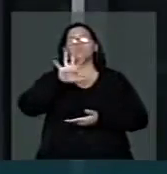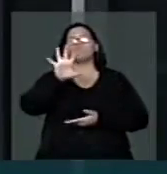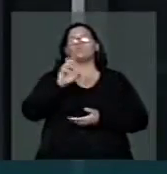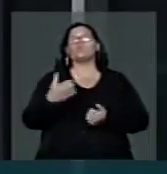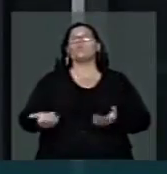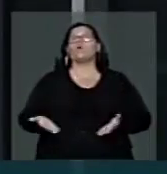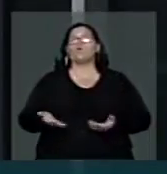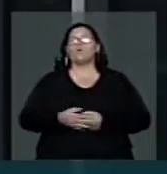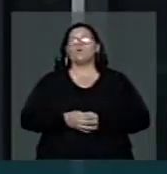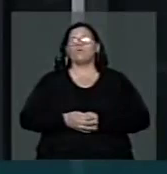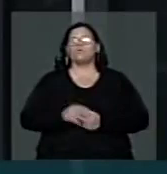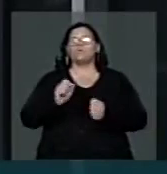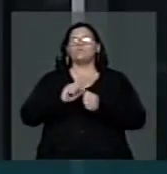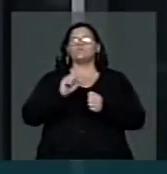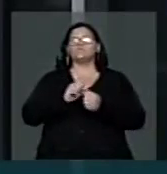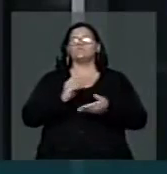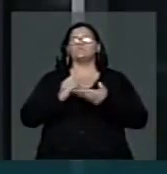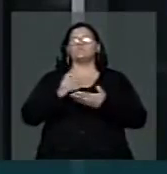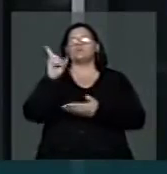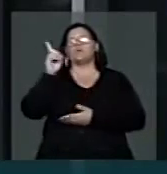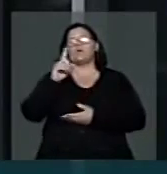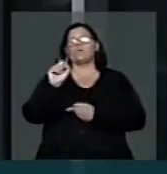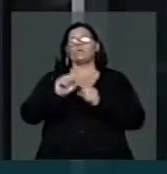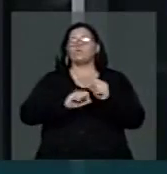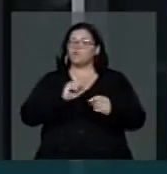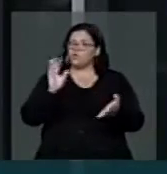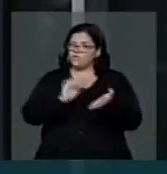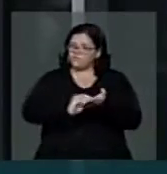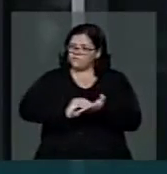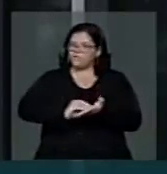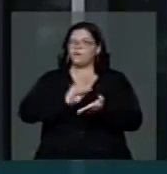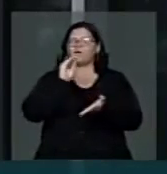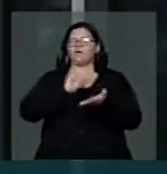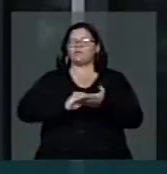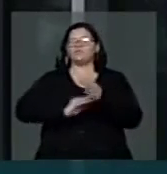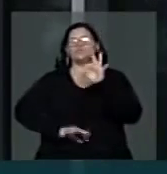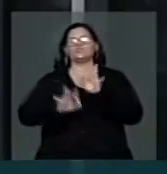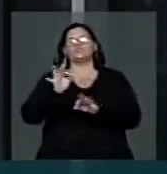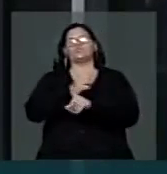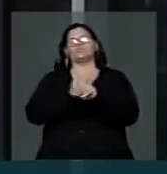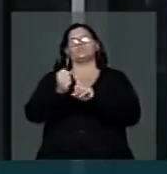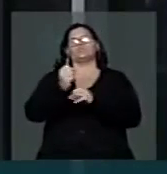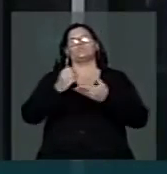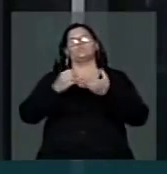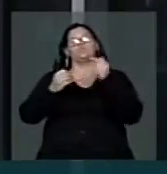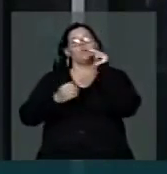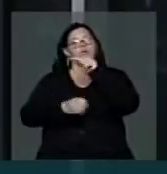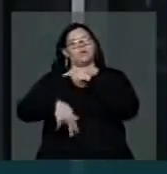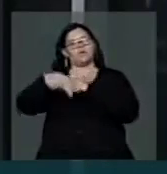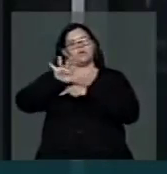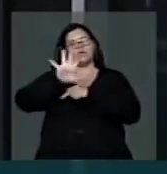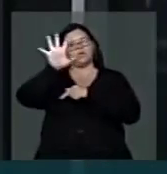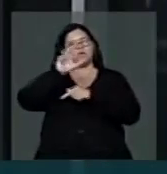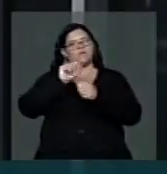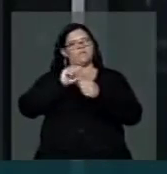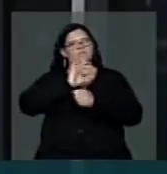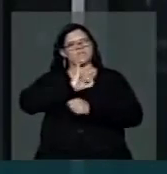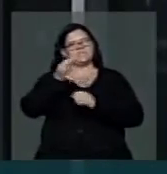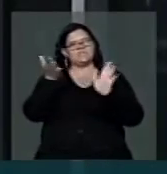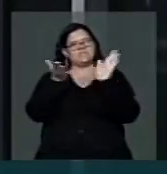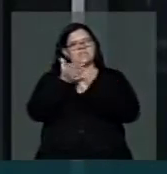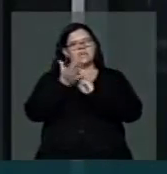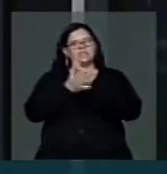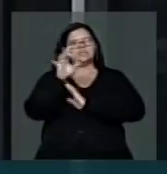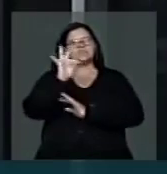a se fazer no Nordeste é a falta do atendimento da justiça social, que tanto se fala. Justiça social, nesse